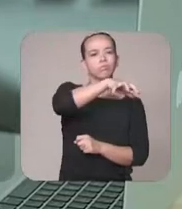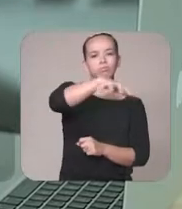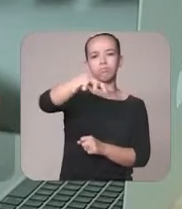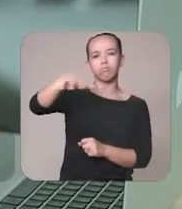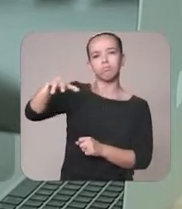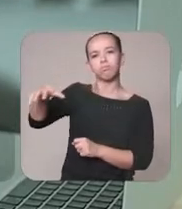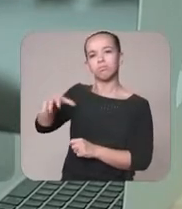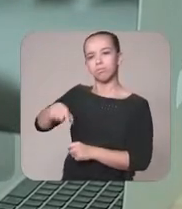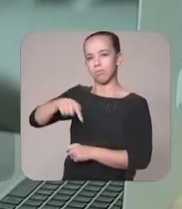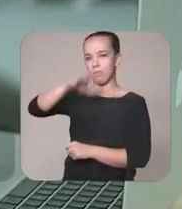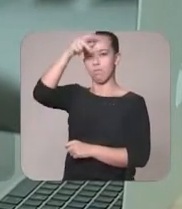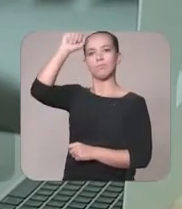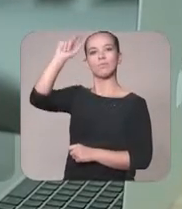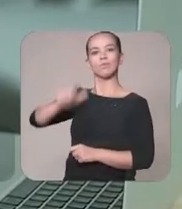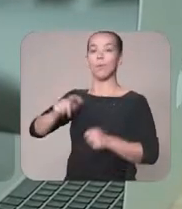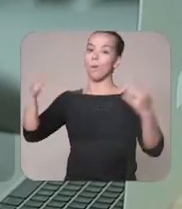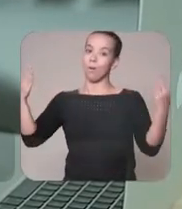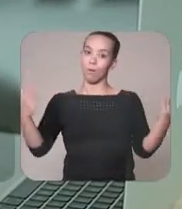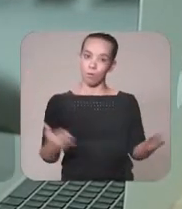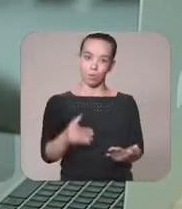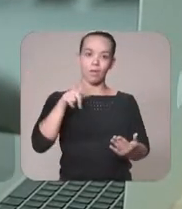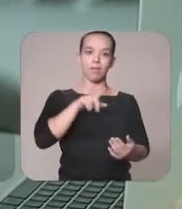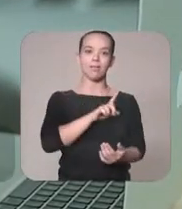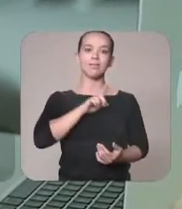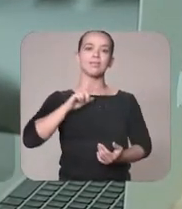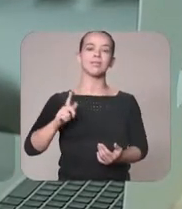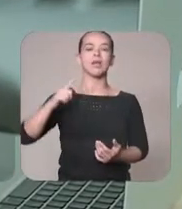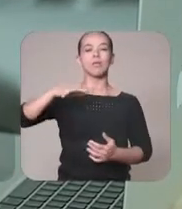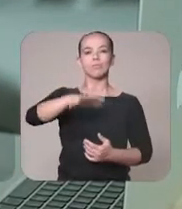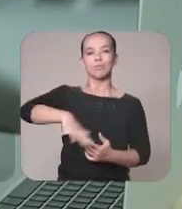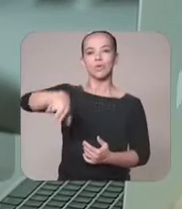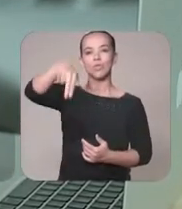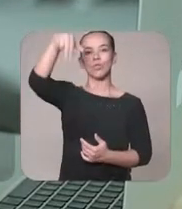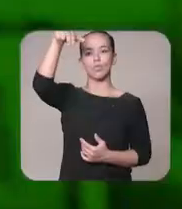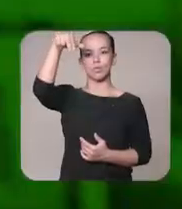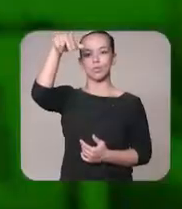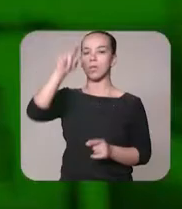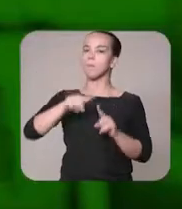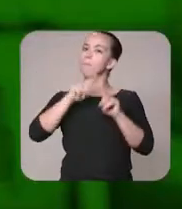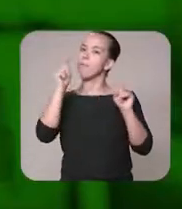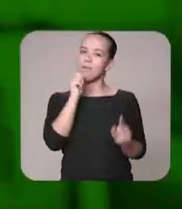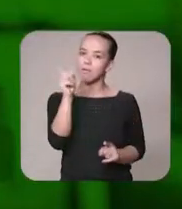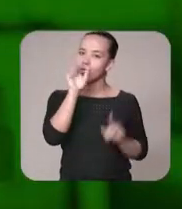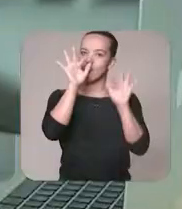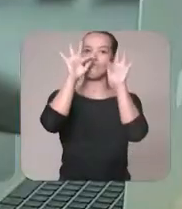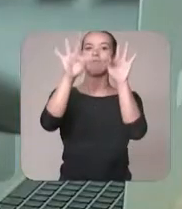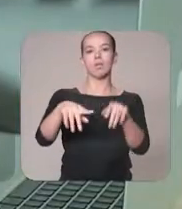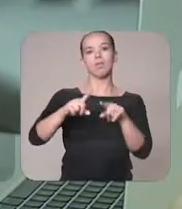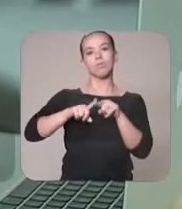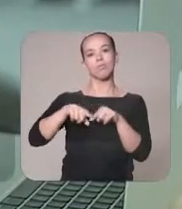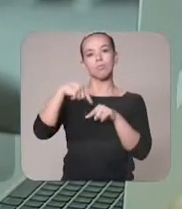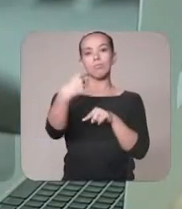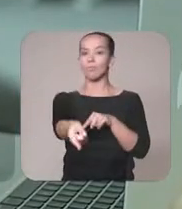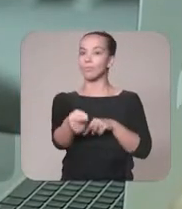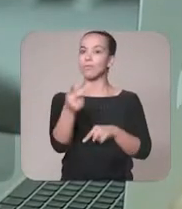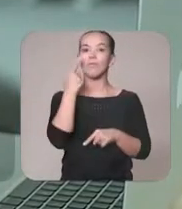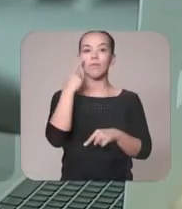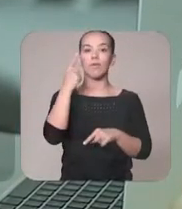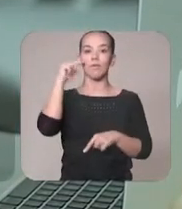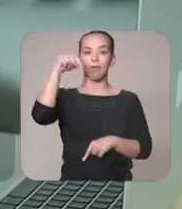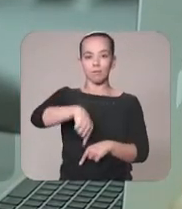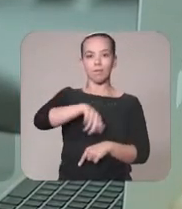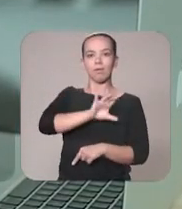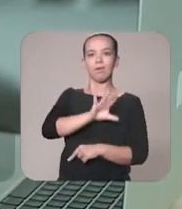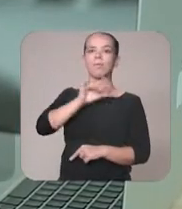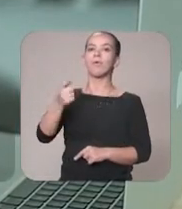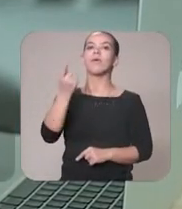as regiões do Mato Grosso do Sul. Hoje foi a vez da Costa Leste e da região Norte. Mas não acabou, não. No próximo programa é a vez da